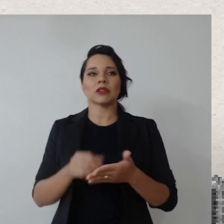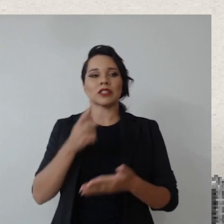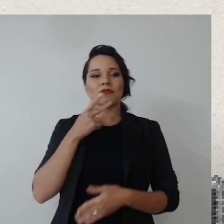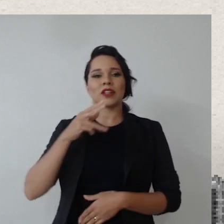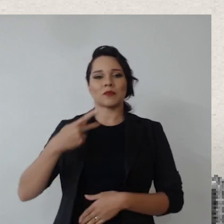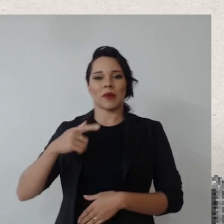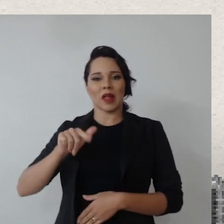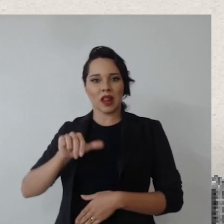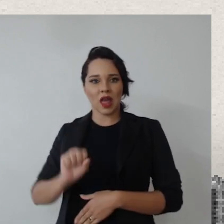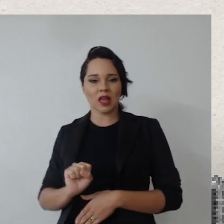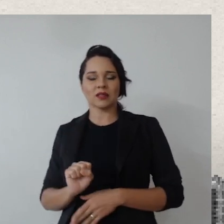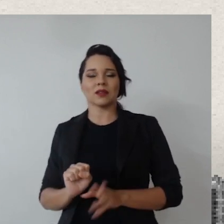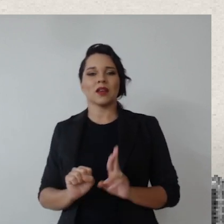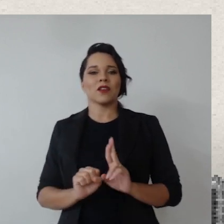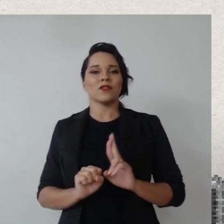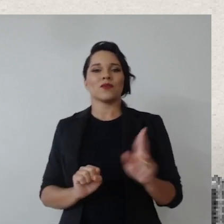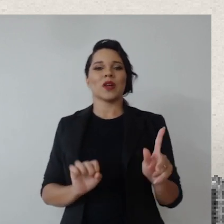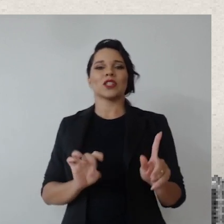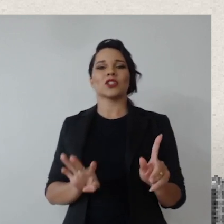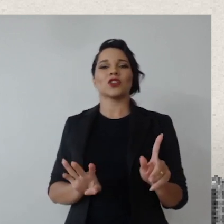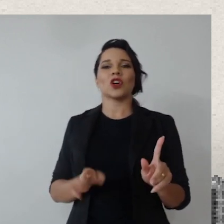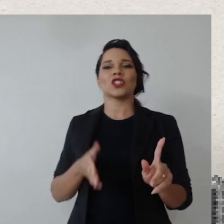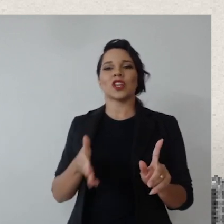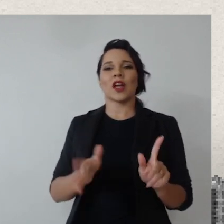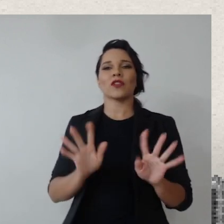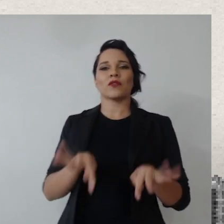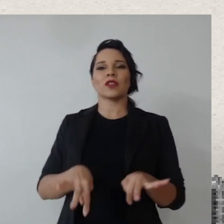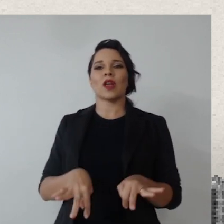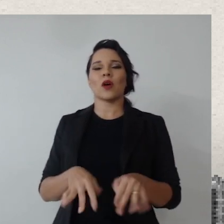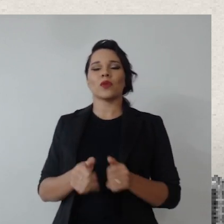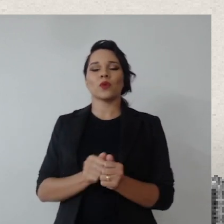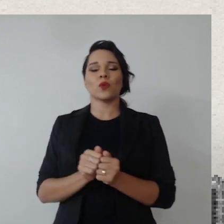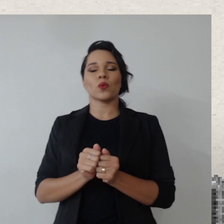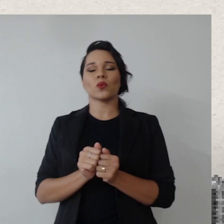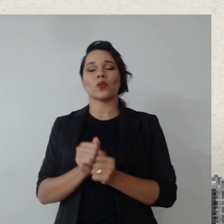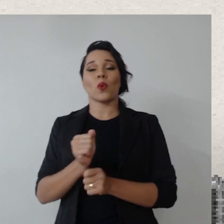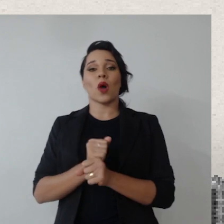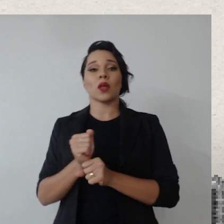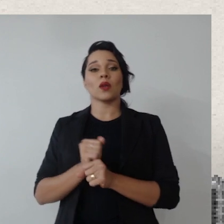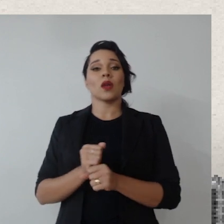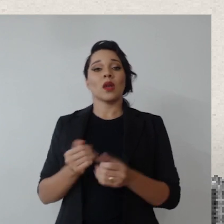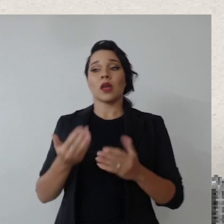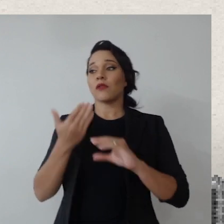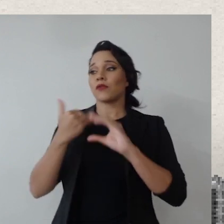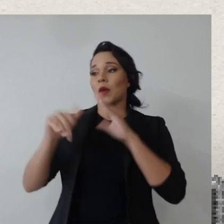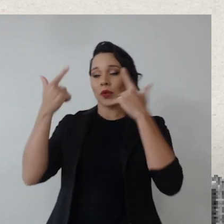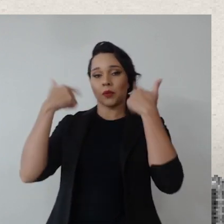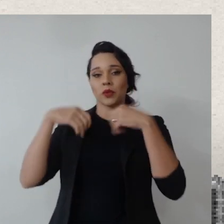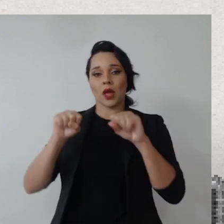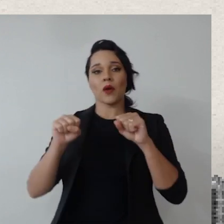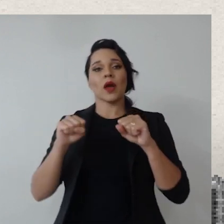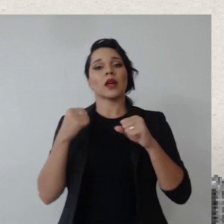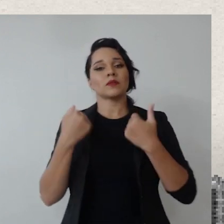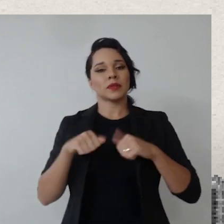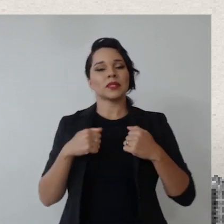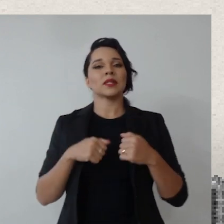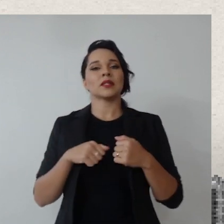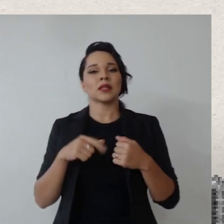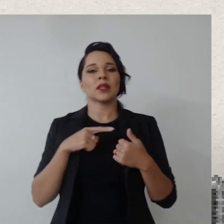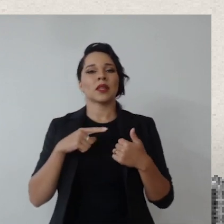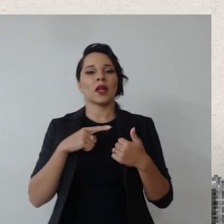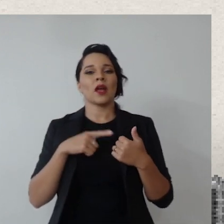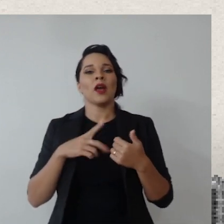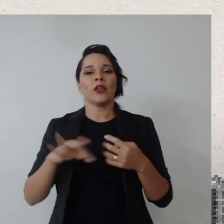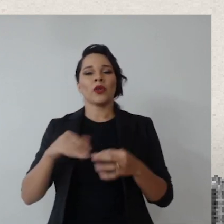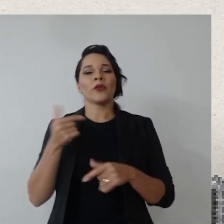gente fala de PLS, não é só a gente chegar no final do ano e preencher o relatório e encaminhar para o tribunal, a gente precisa ter todo